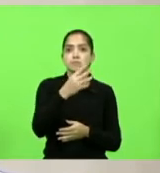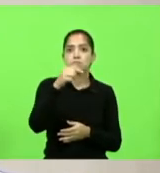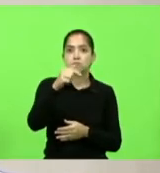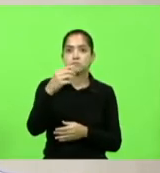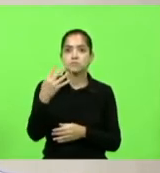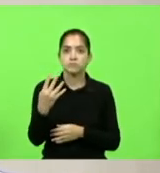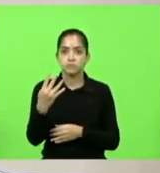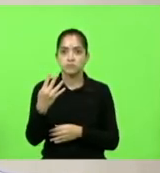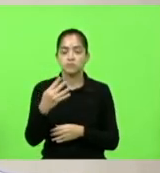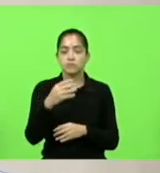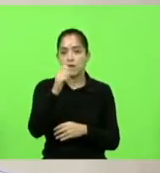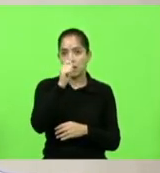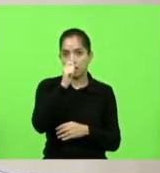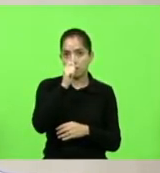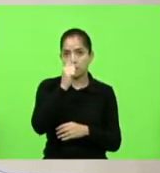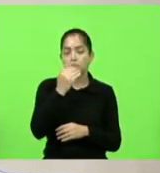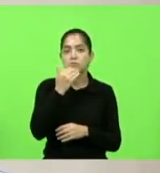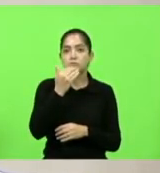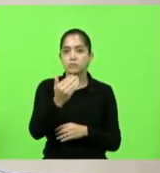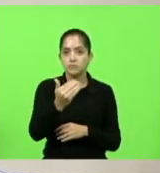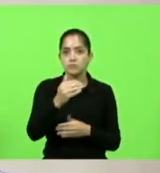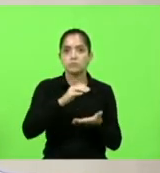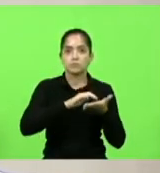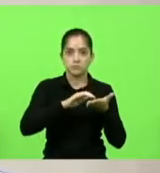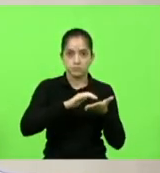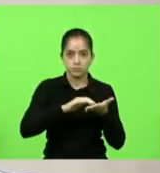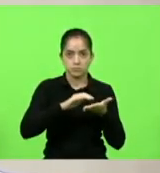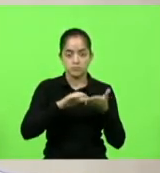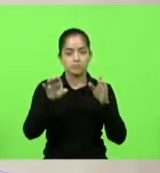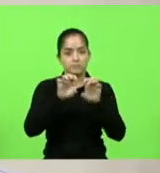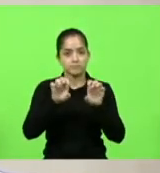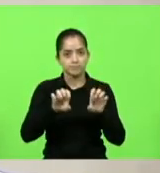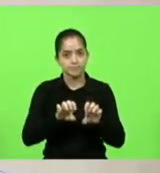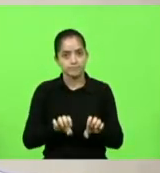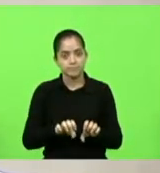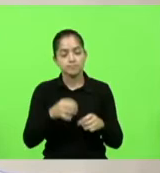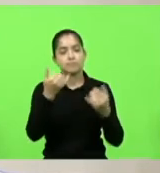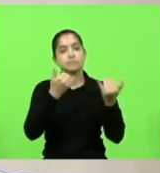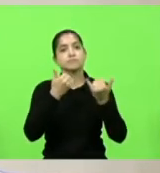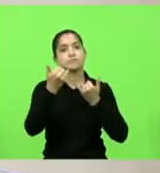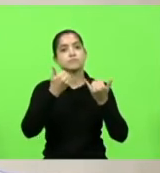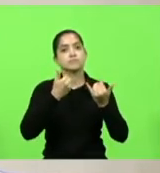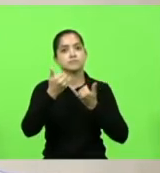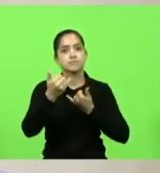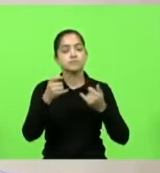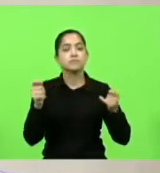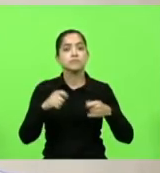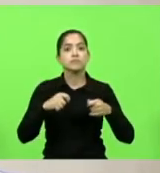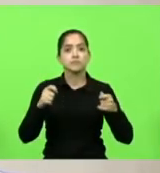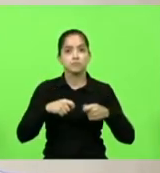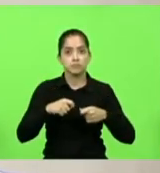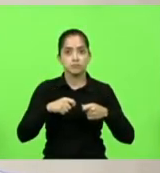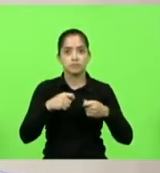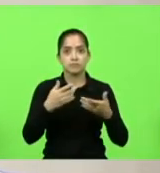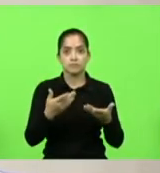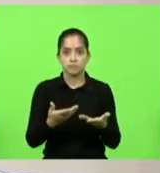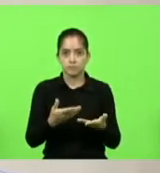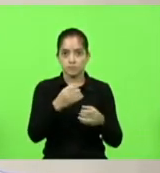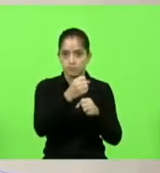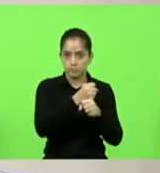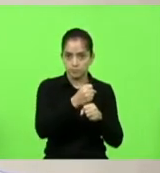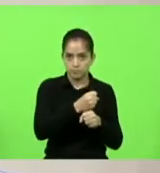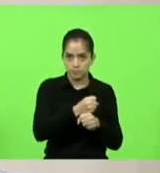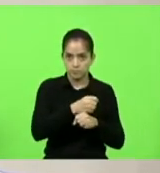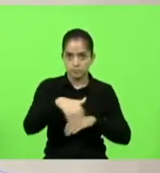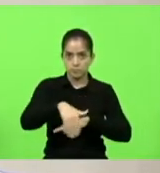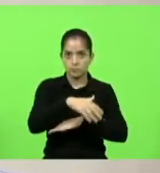Deputado João Amin, solicitando ao secretário de Estado da Infraestrutura informações acerca da possibilidade de realização das obras da